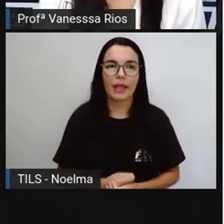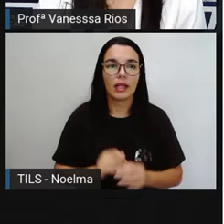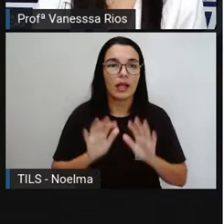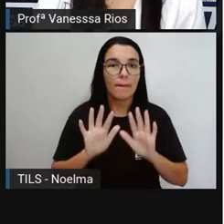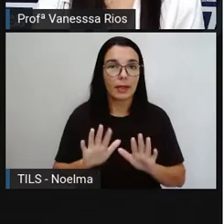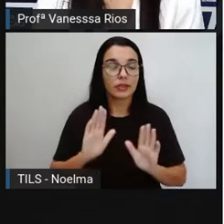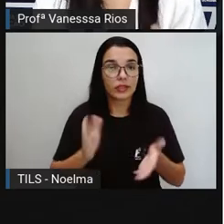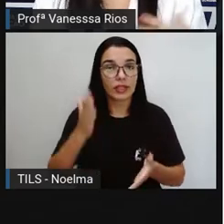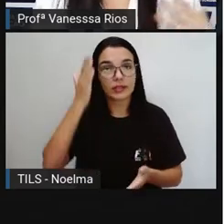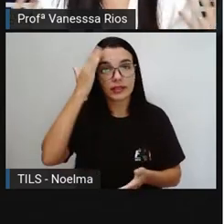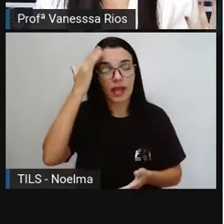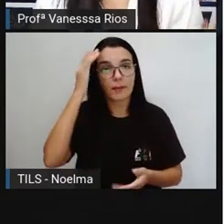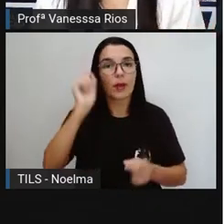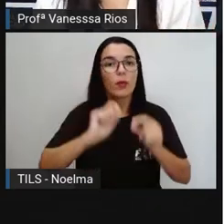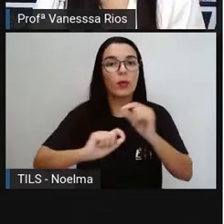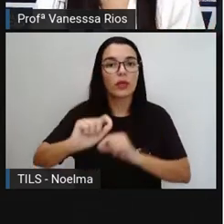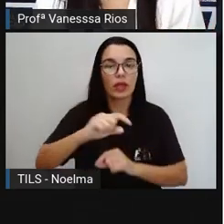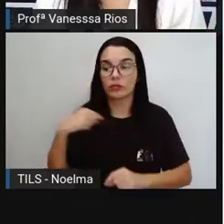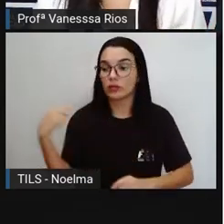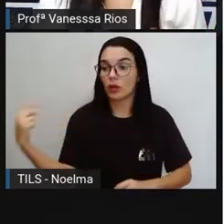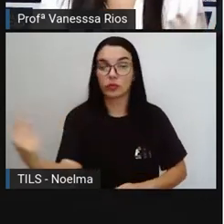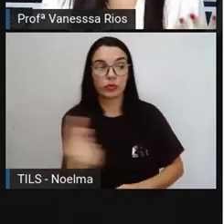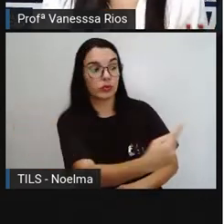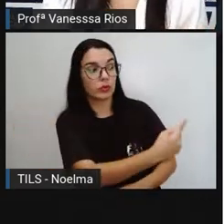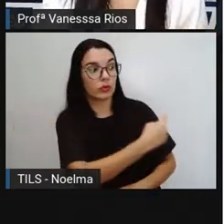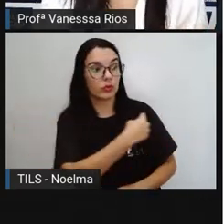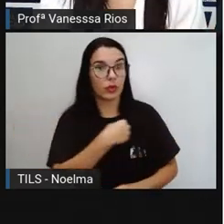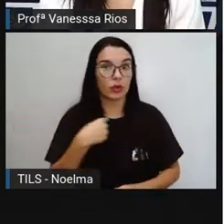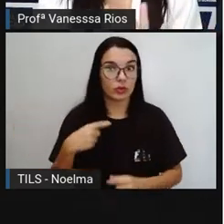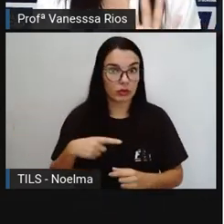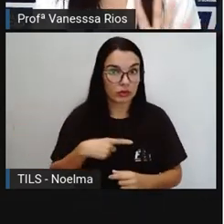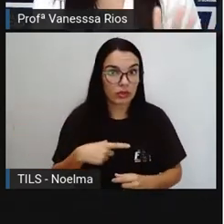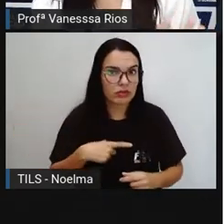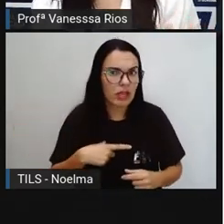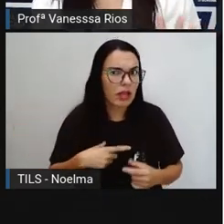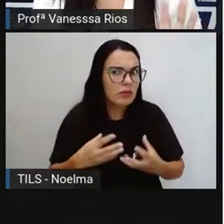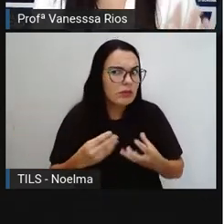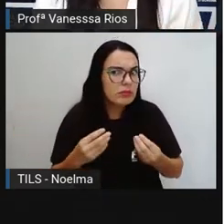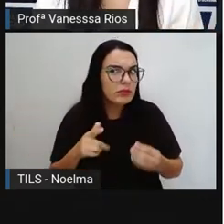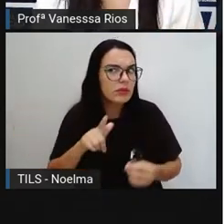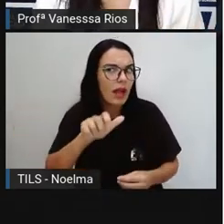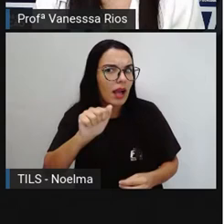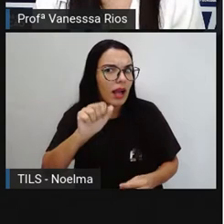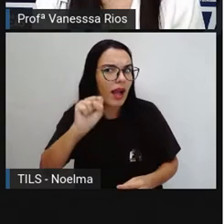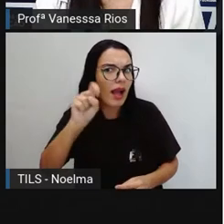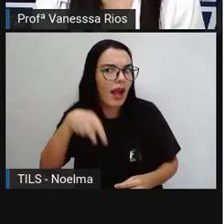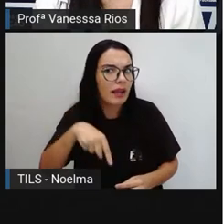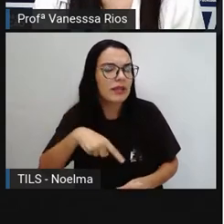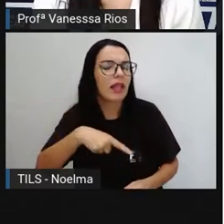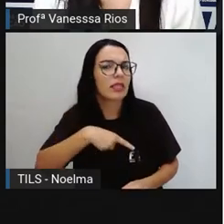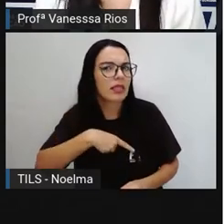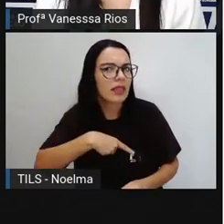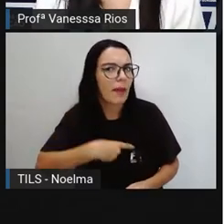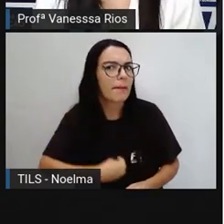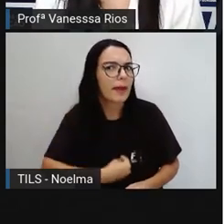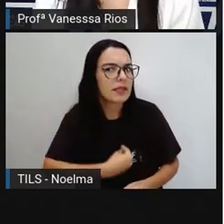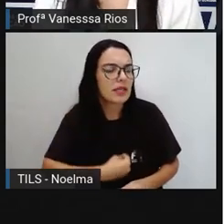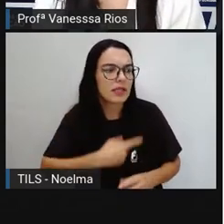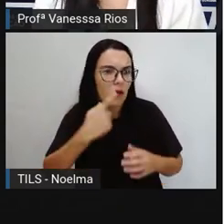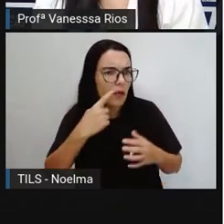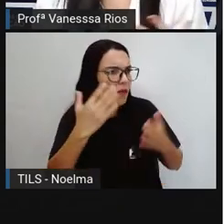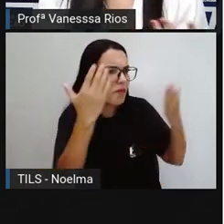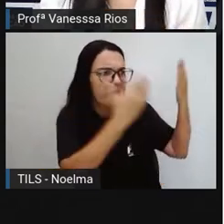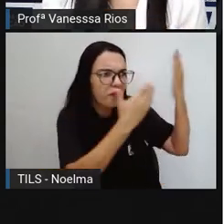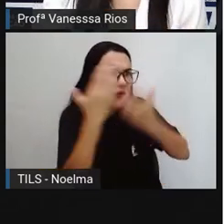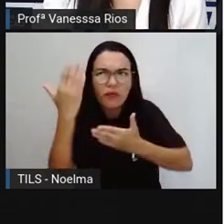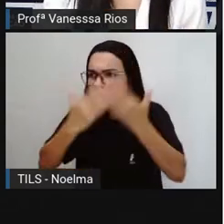a gente já sabe que ao nosso redor existem aí vários gases. A gente não está vendo, mas ele está aí presente. E o gás aí, uma